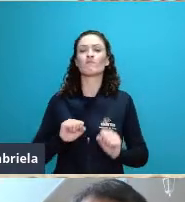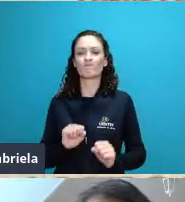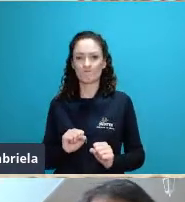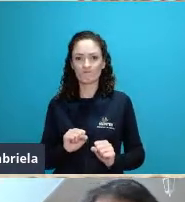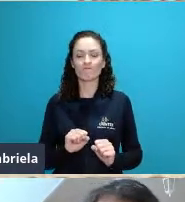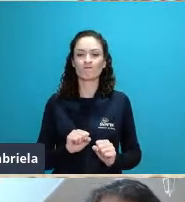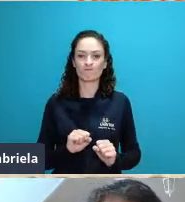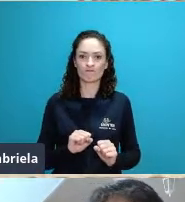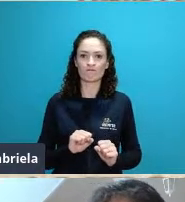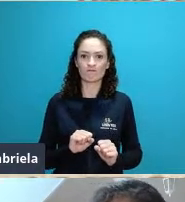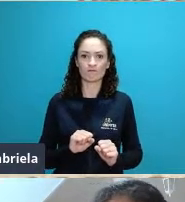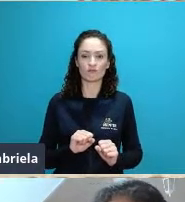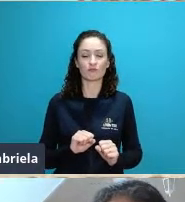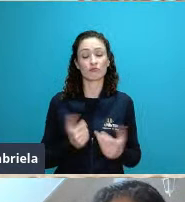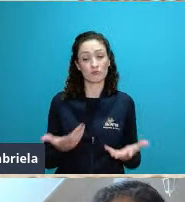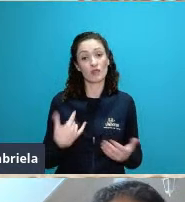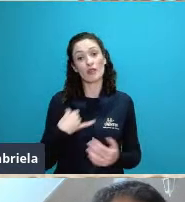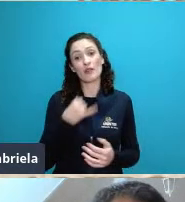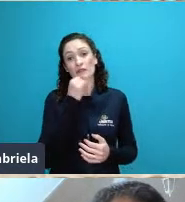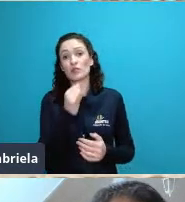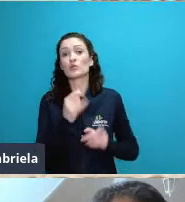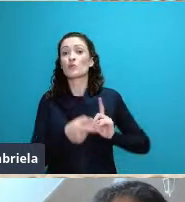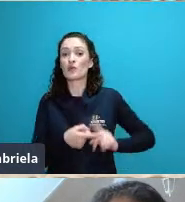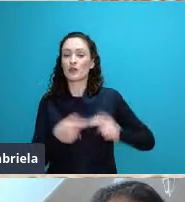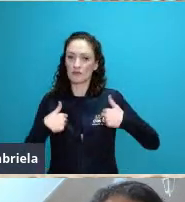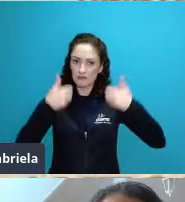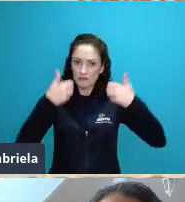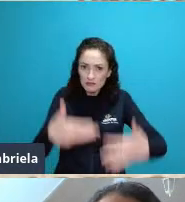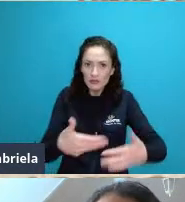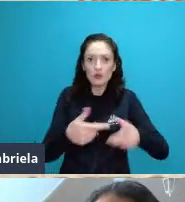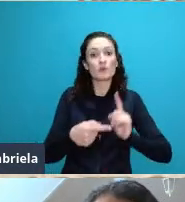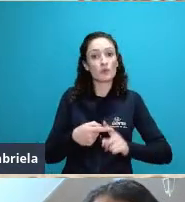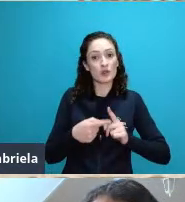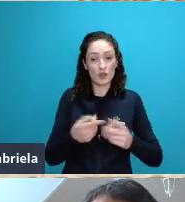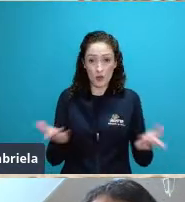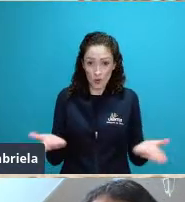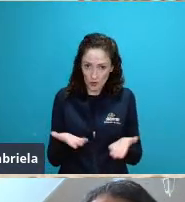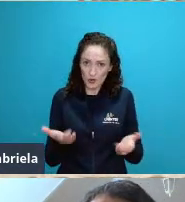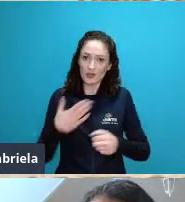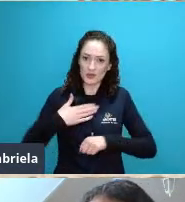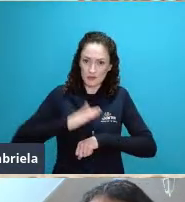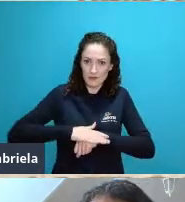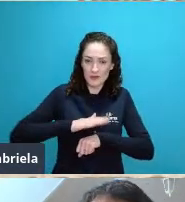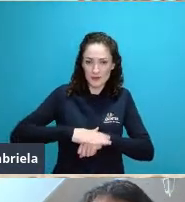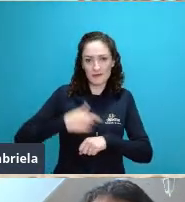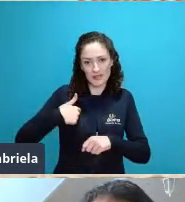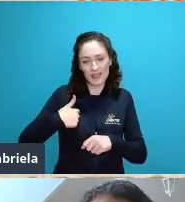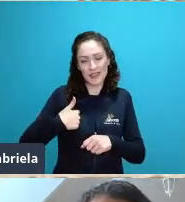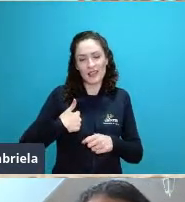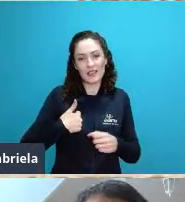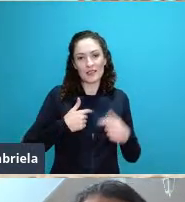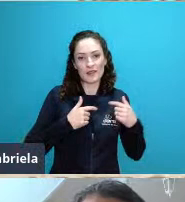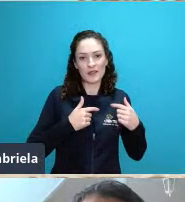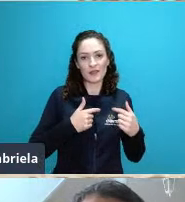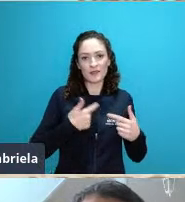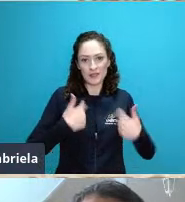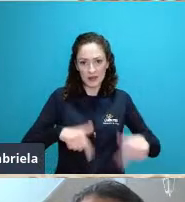trabalhei e sou ainda atualmente sou editor da revista brasileira de geomorfologia